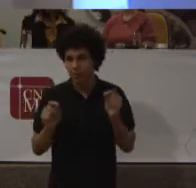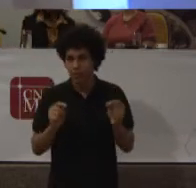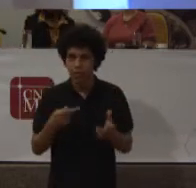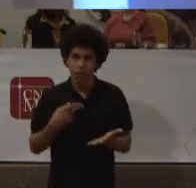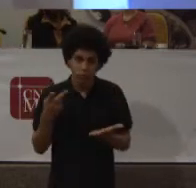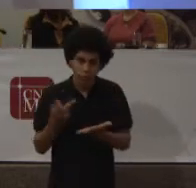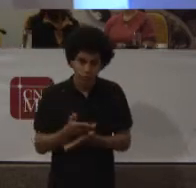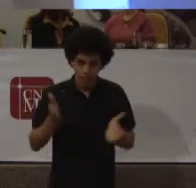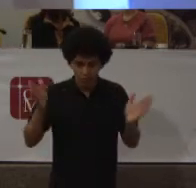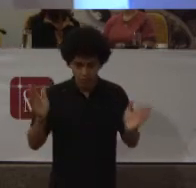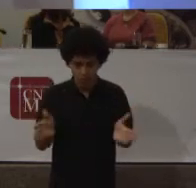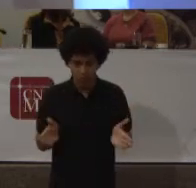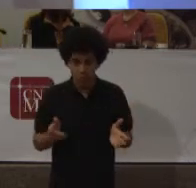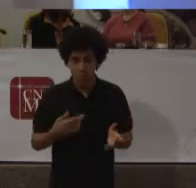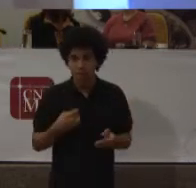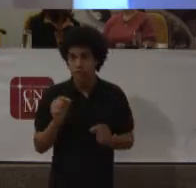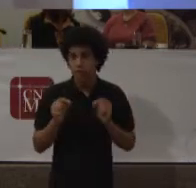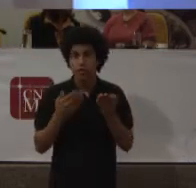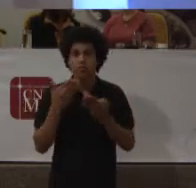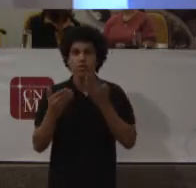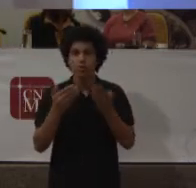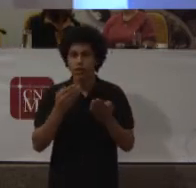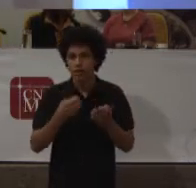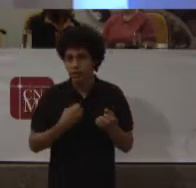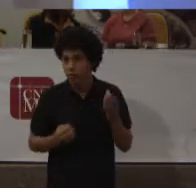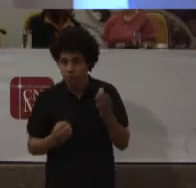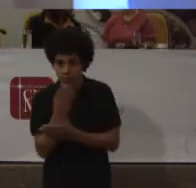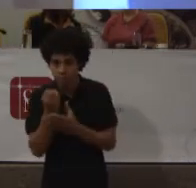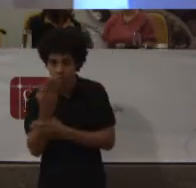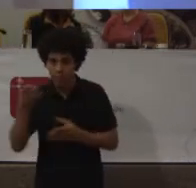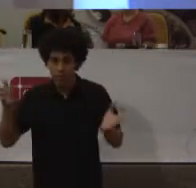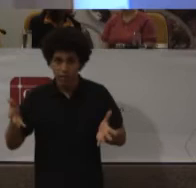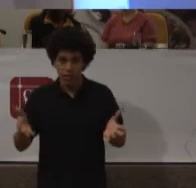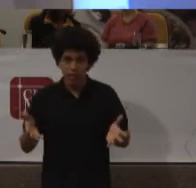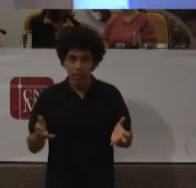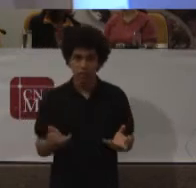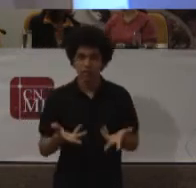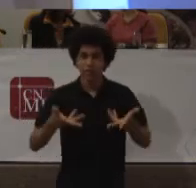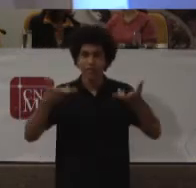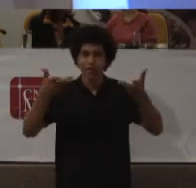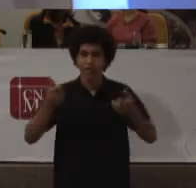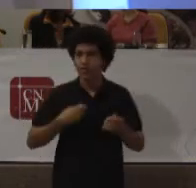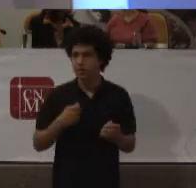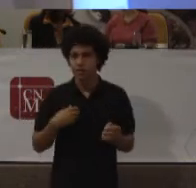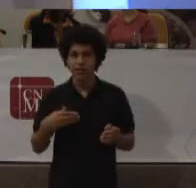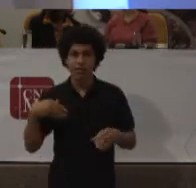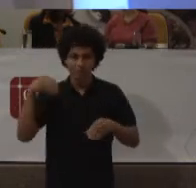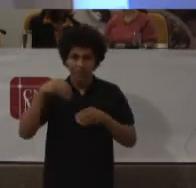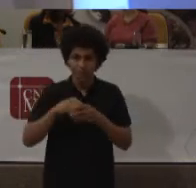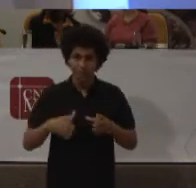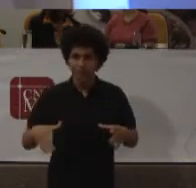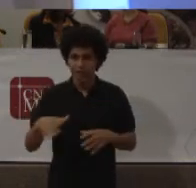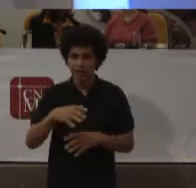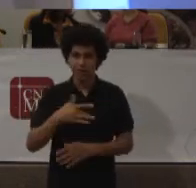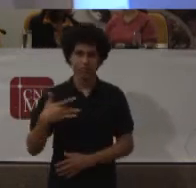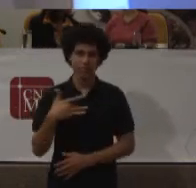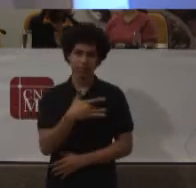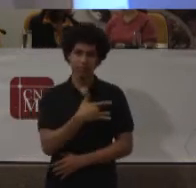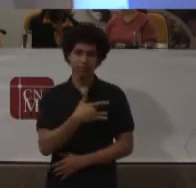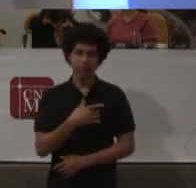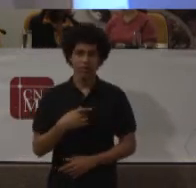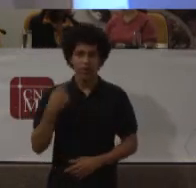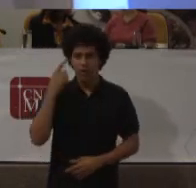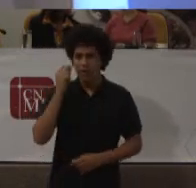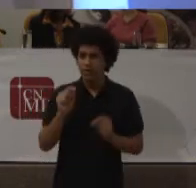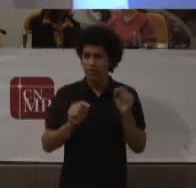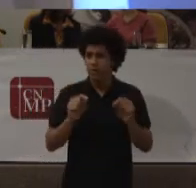Que vão surgir Daí Enriqueçam A atuação Do MP Na área da saúde Apenas para Les dar A dimensão Do que